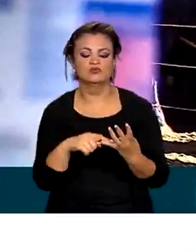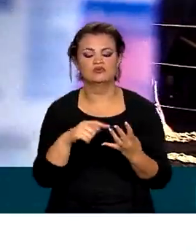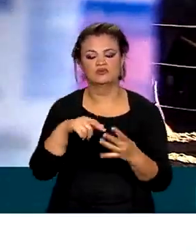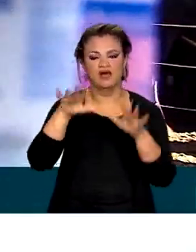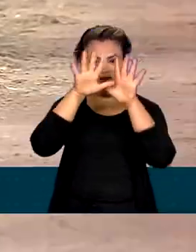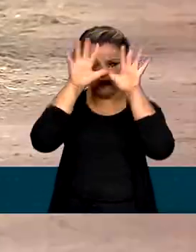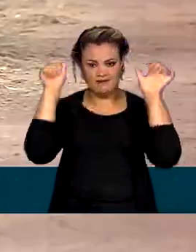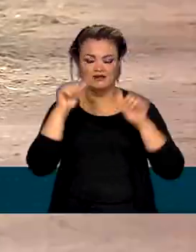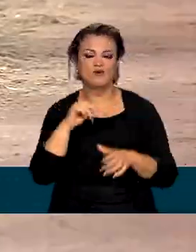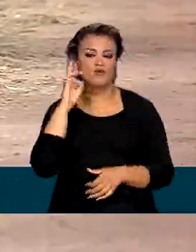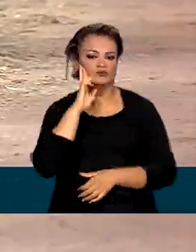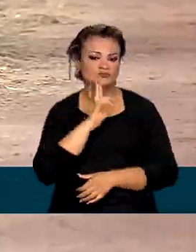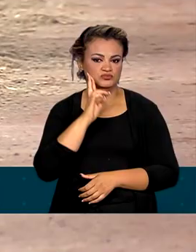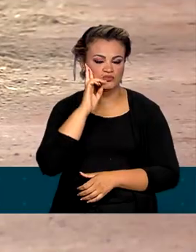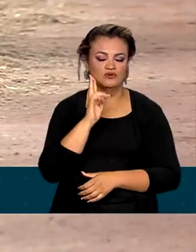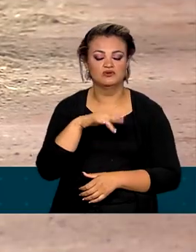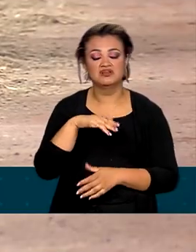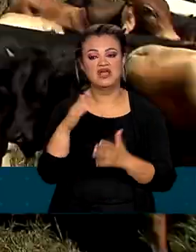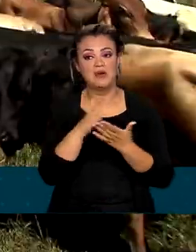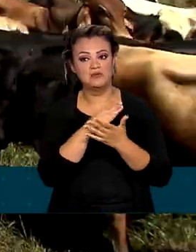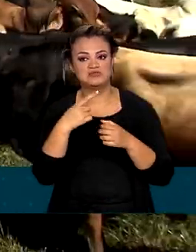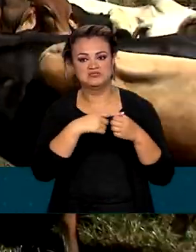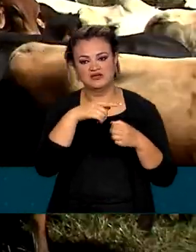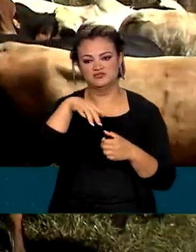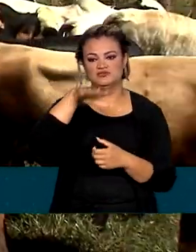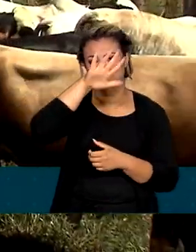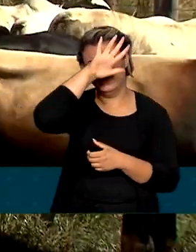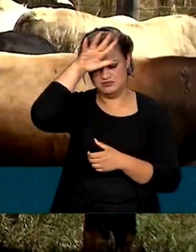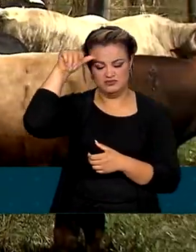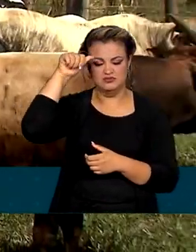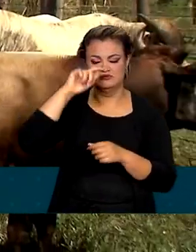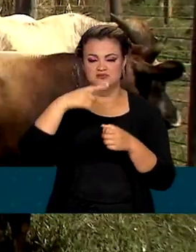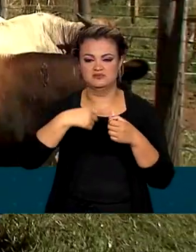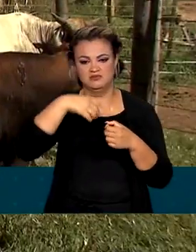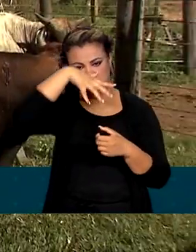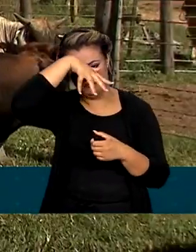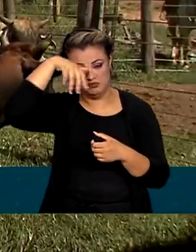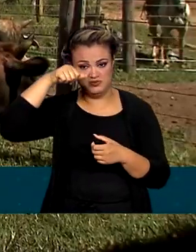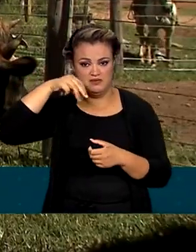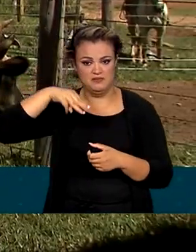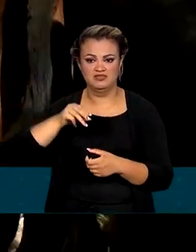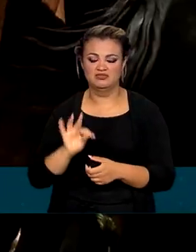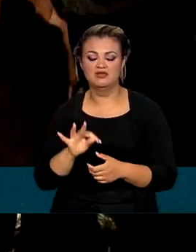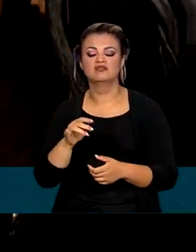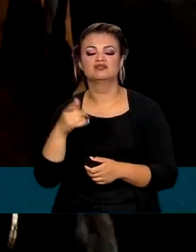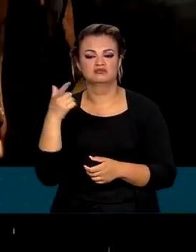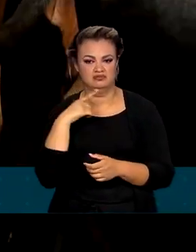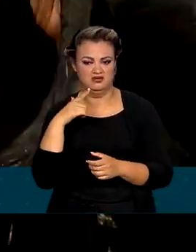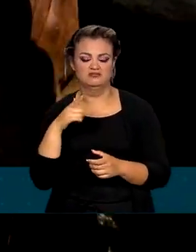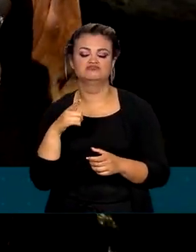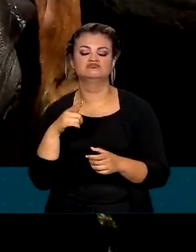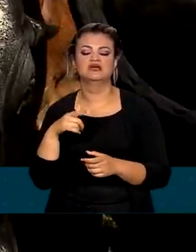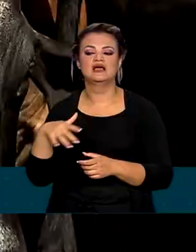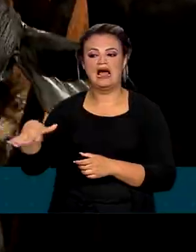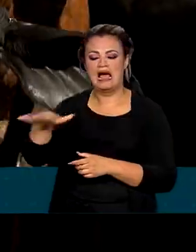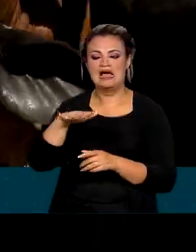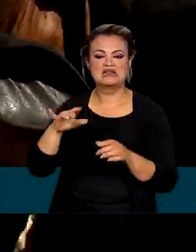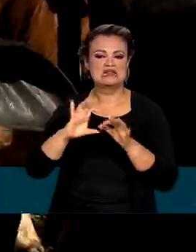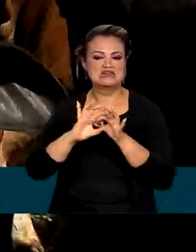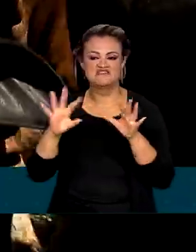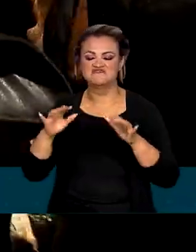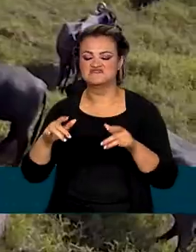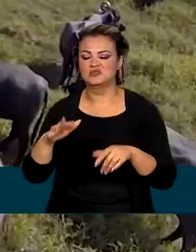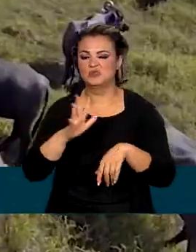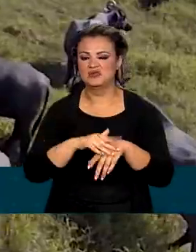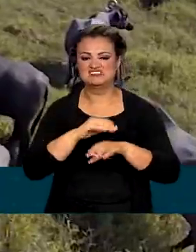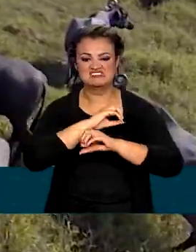Acre, Rondônia e partes do Amazonas e do Mato Grosso têm a certificação internacional de zona livre de febre